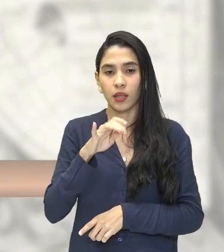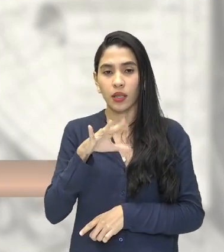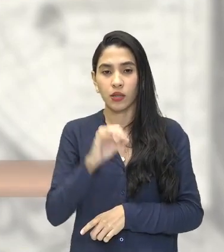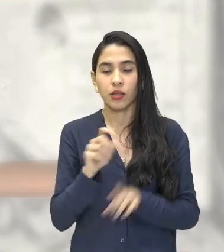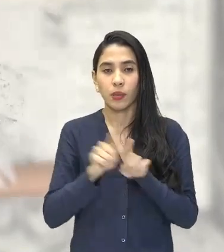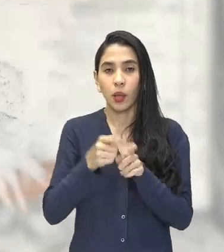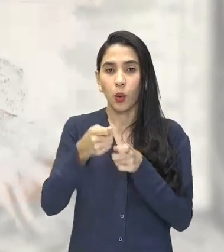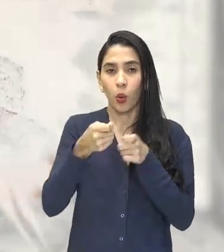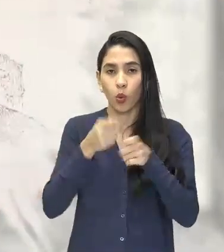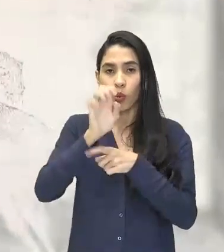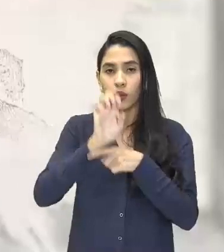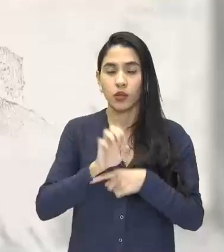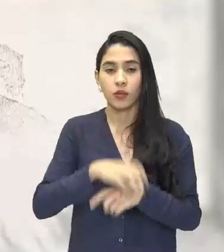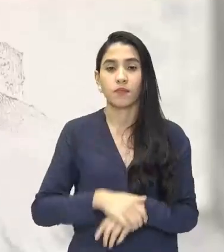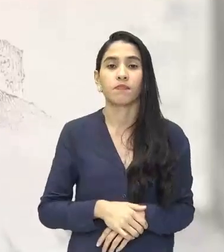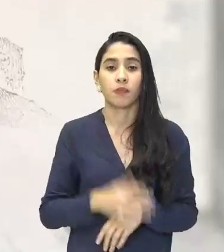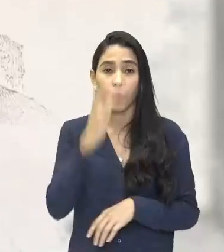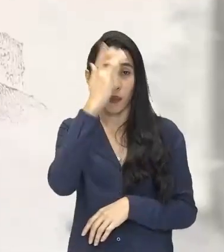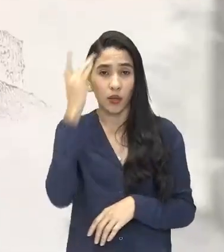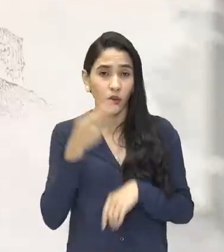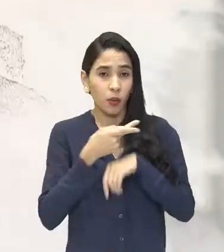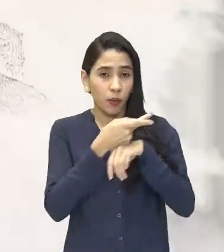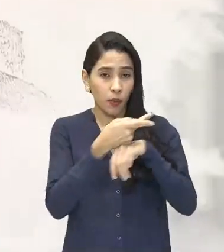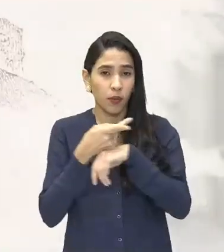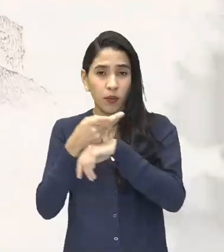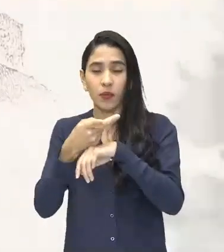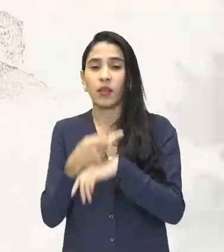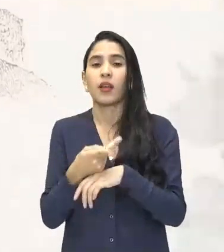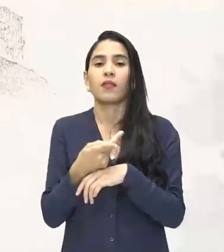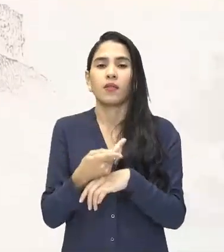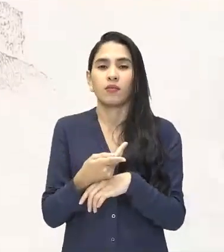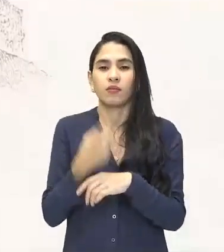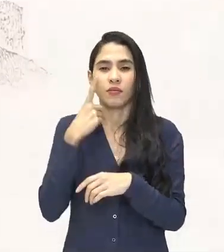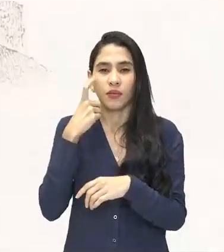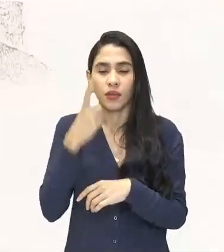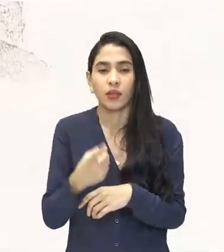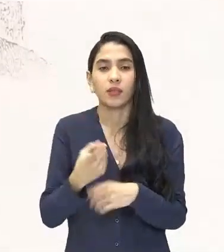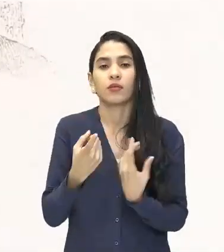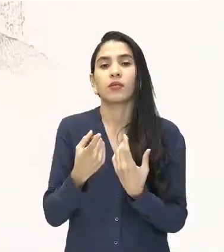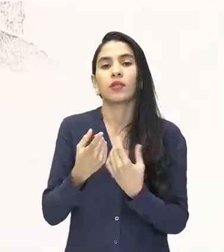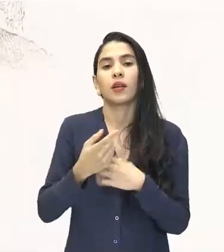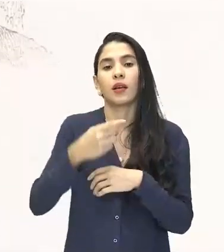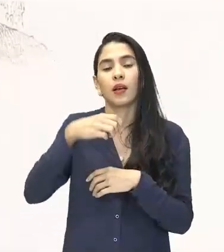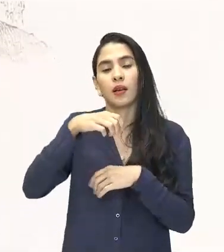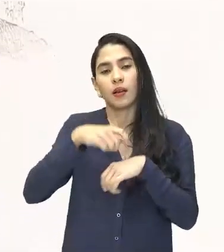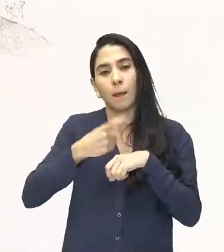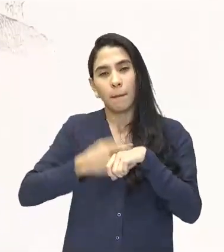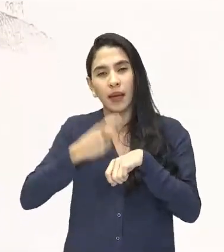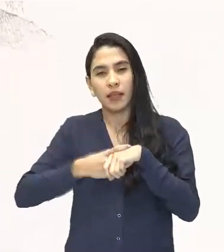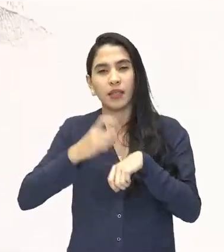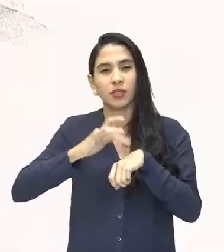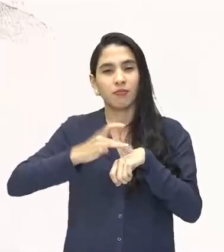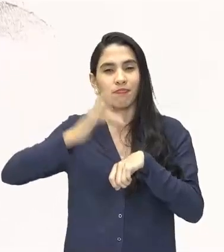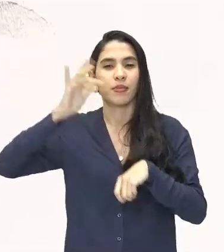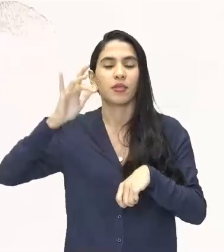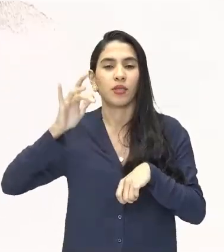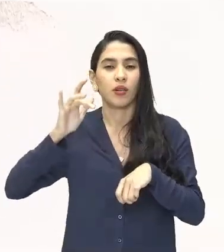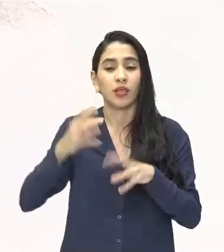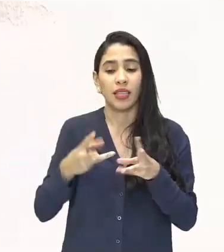estatal. Os exploradores buscavam incansavelmente metais preciosos em terras desconhecidas,